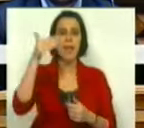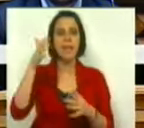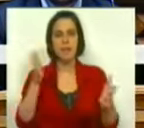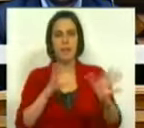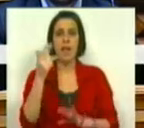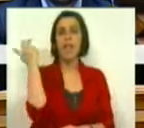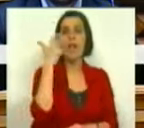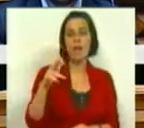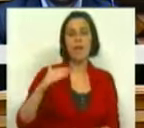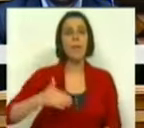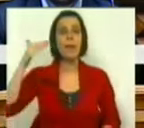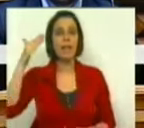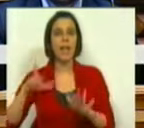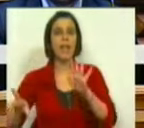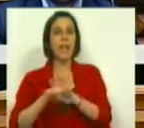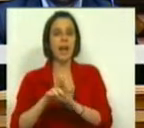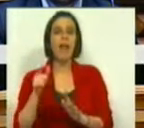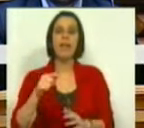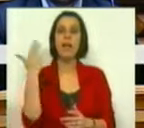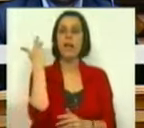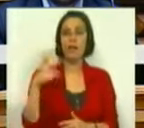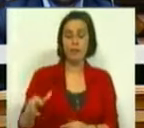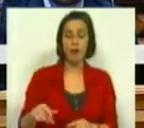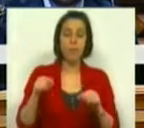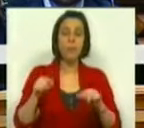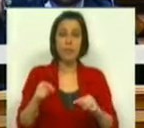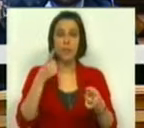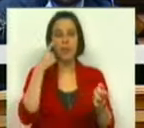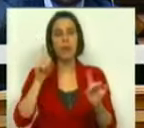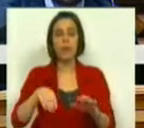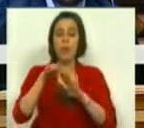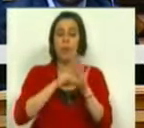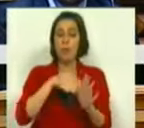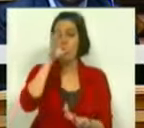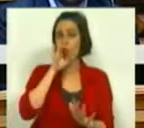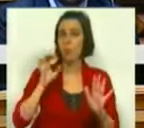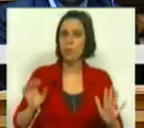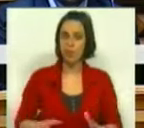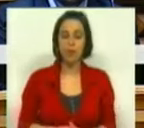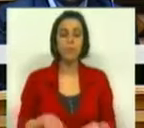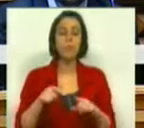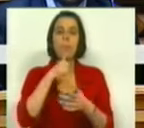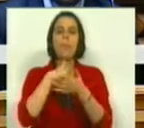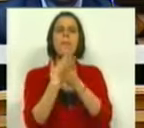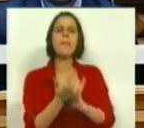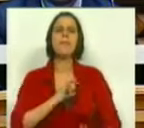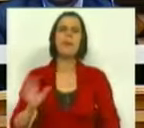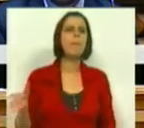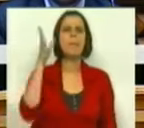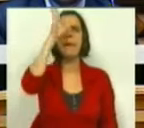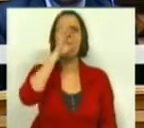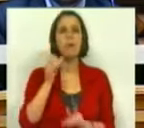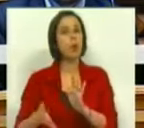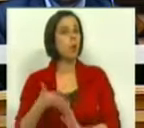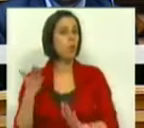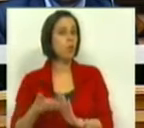média da reforma da idade legal da reforma. Isto está, repito, no programa do Governo. Estas medidas, Sr. Primeiro-Ministro, são